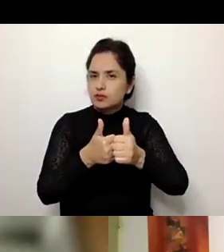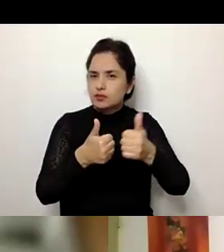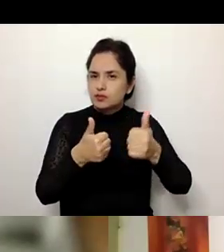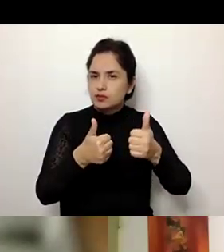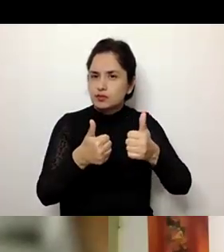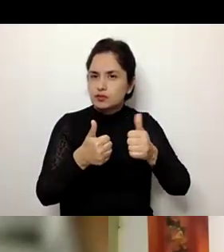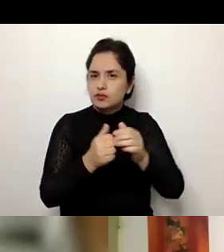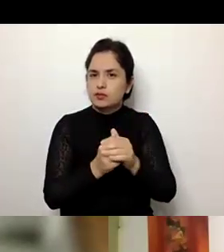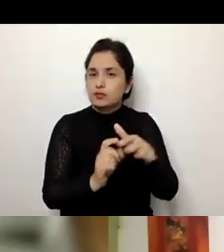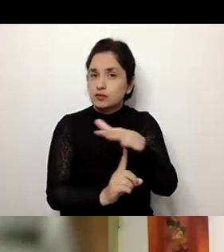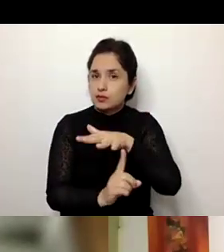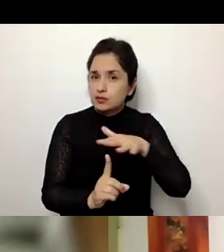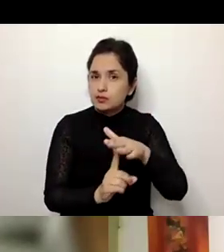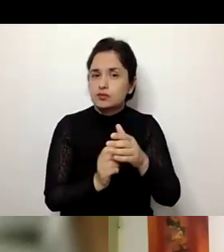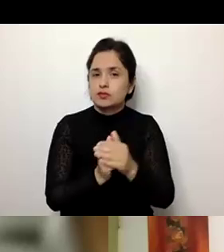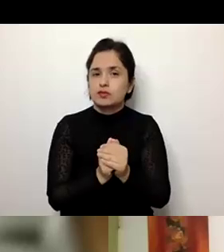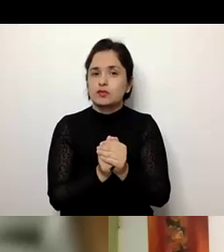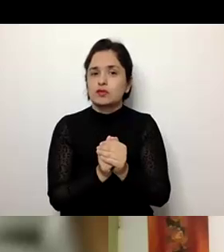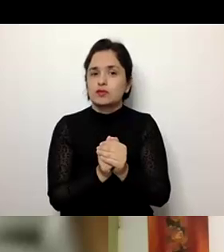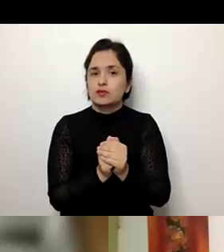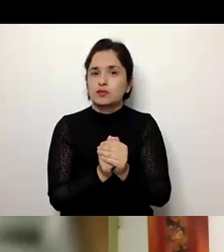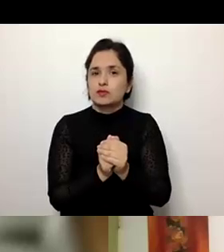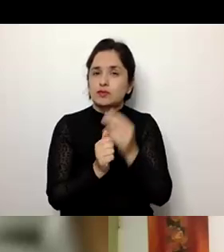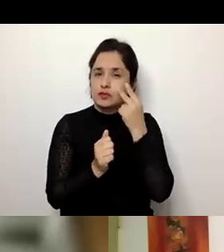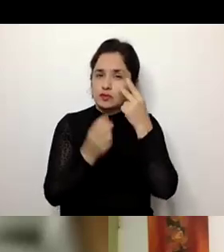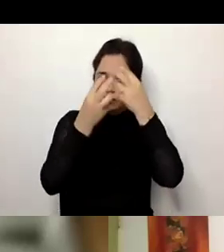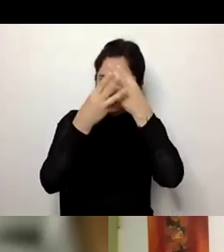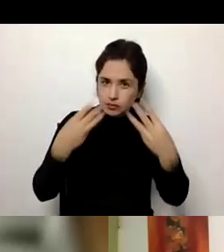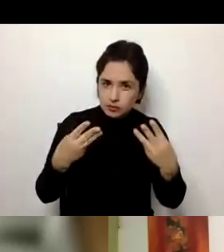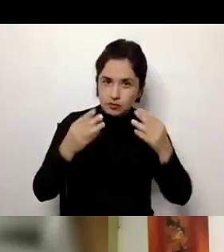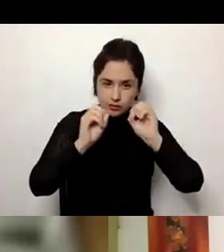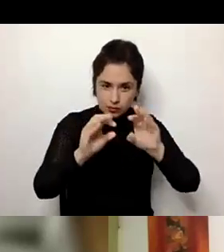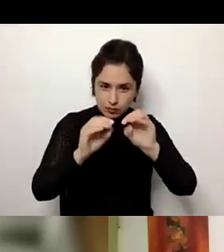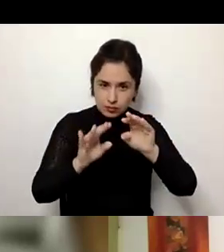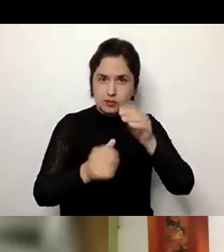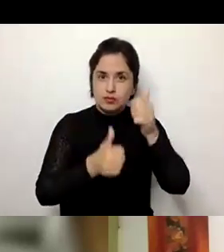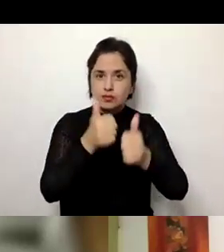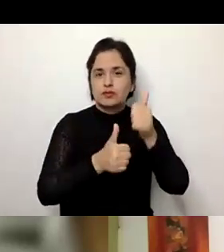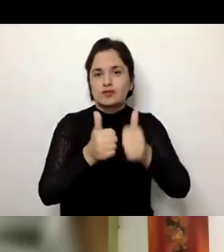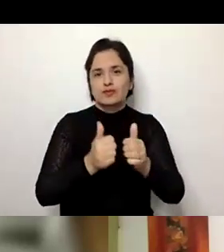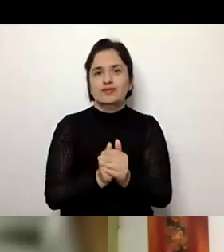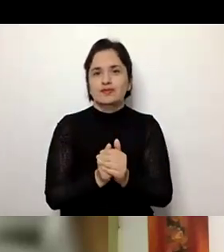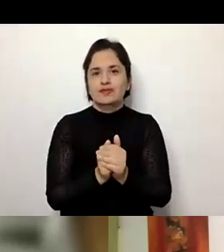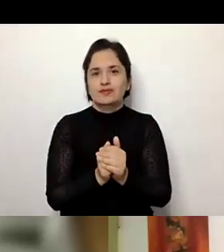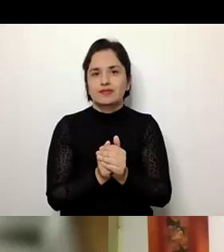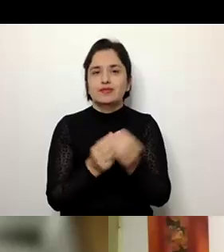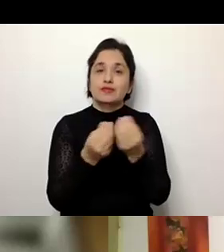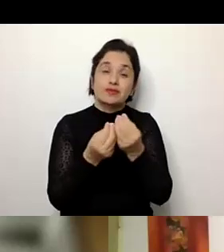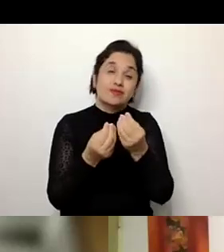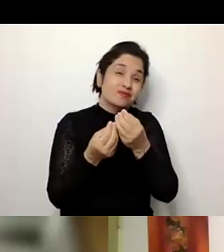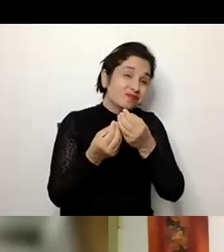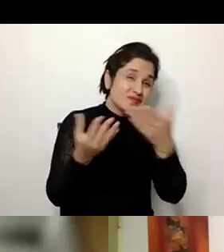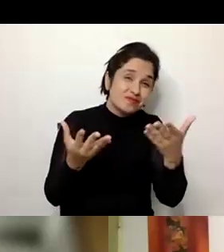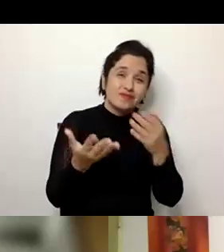realidade, nós temos que muitas vezes mudar os nossos currículos, os currículos de formação dos profissionais. Muitas vezes, muitas